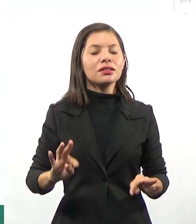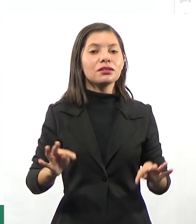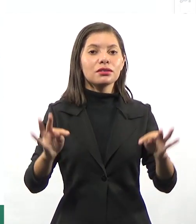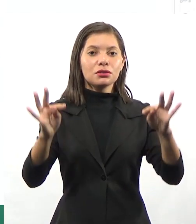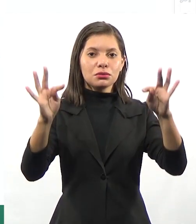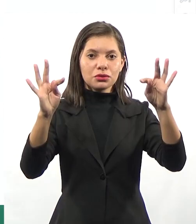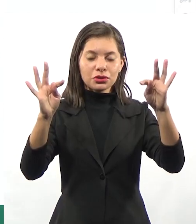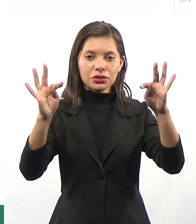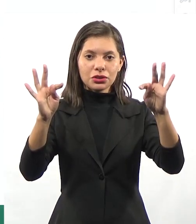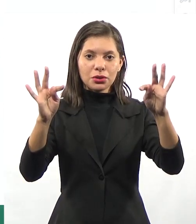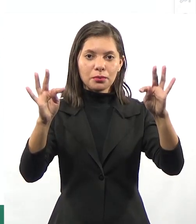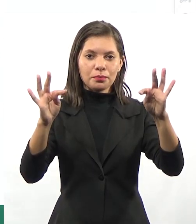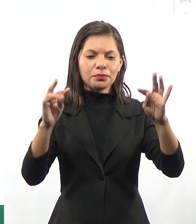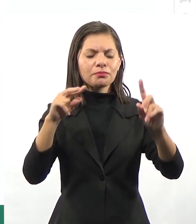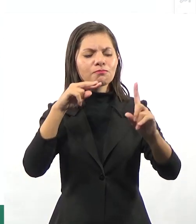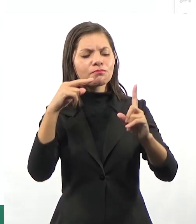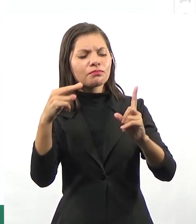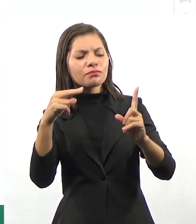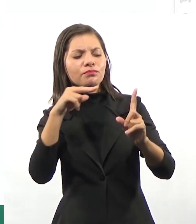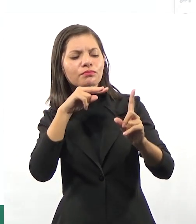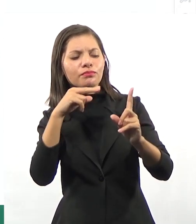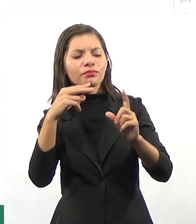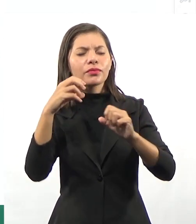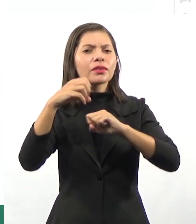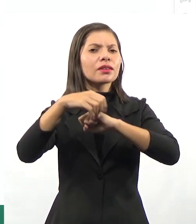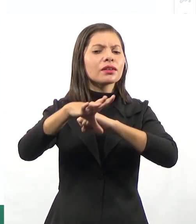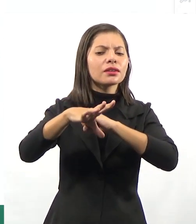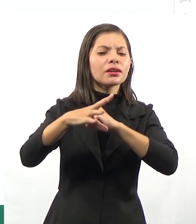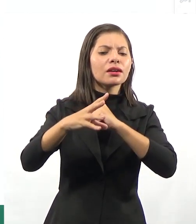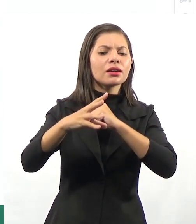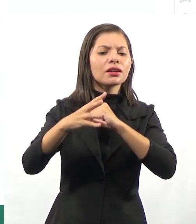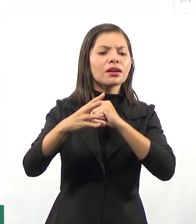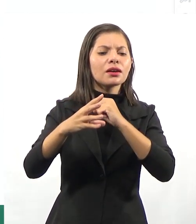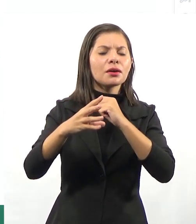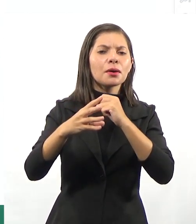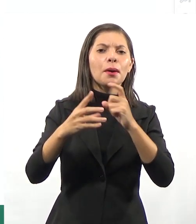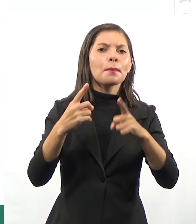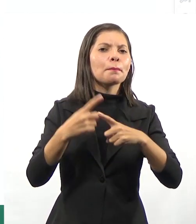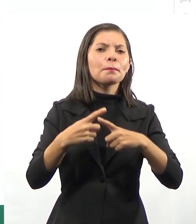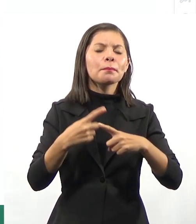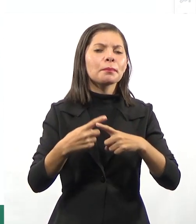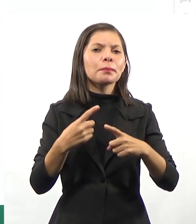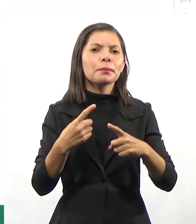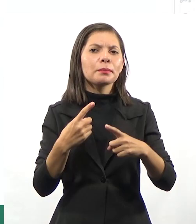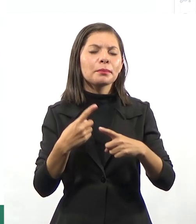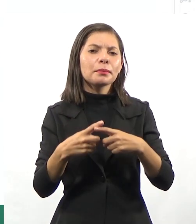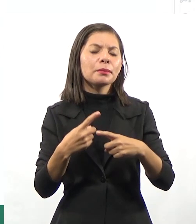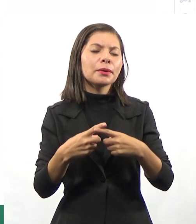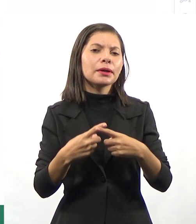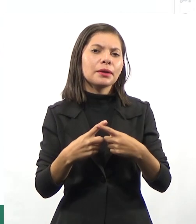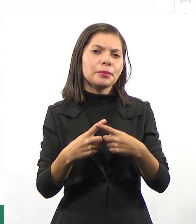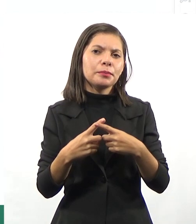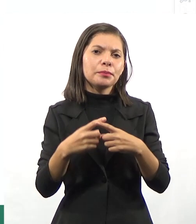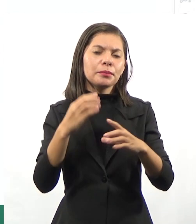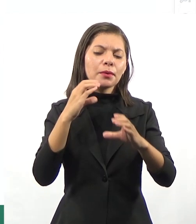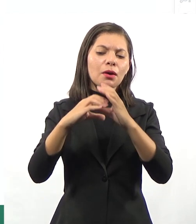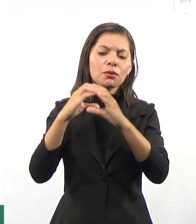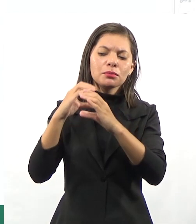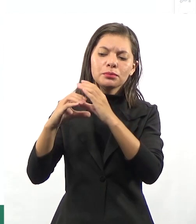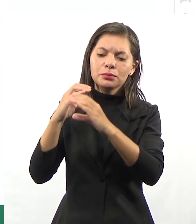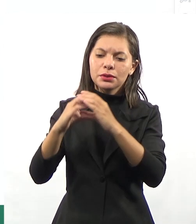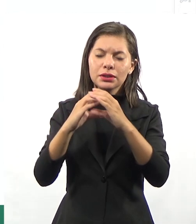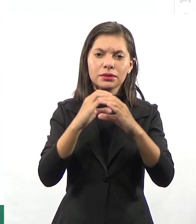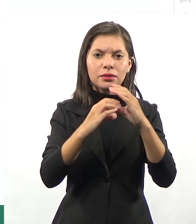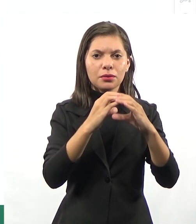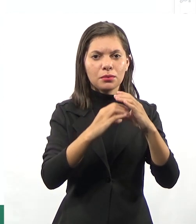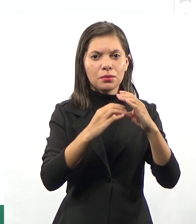tecnologias, no ponto de vista midiático, elas servem como meio físico para esse processo de comunicação. Então quando eu